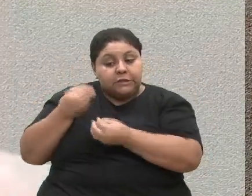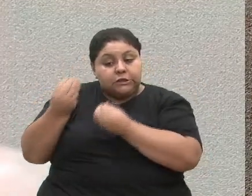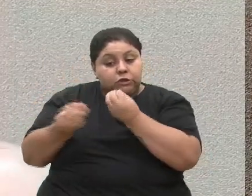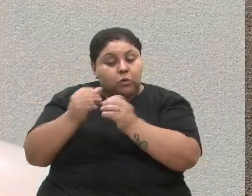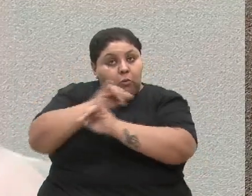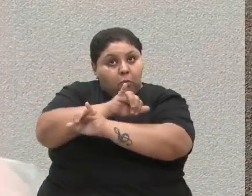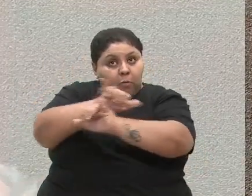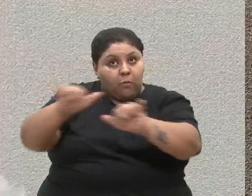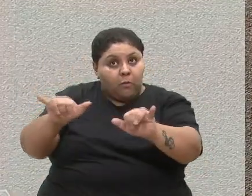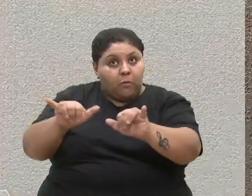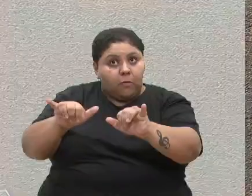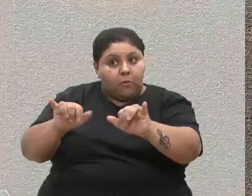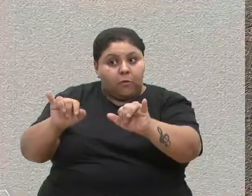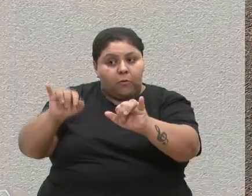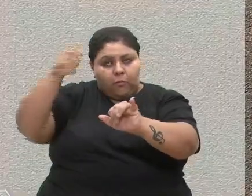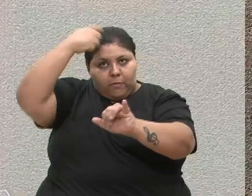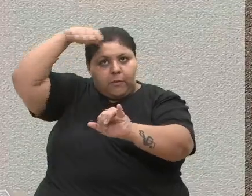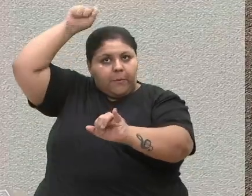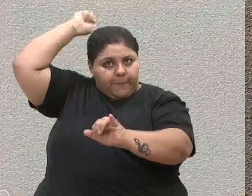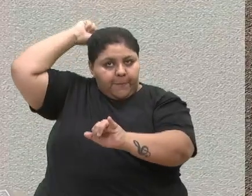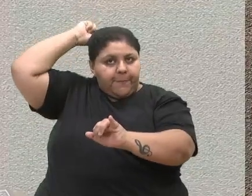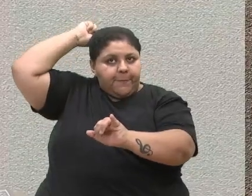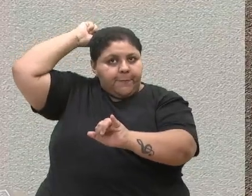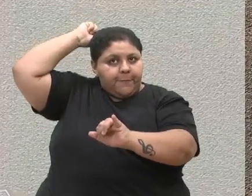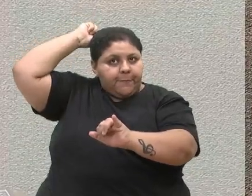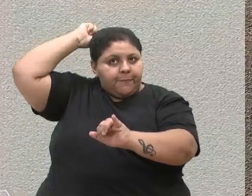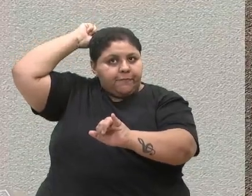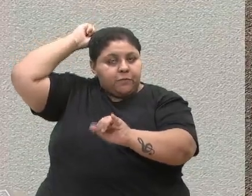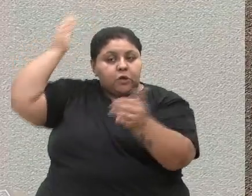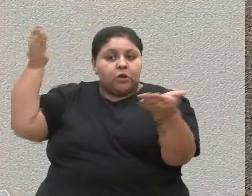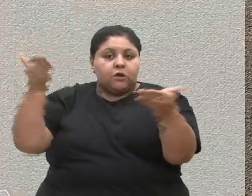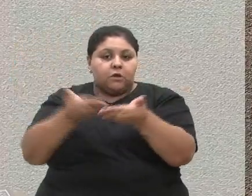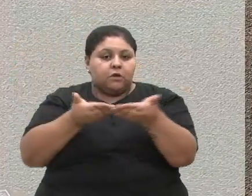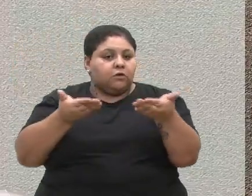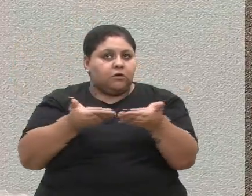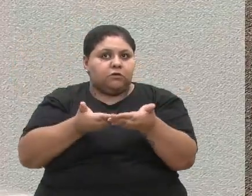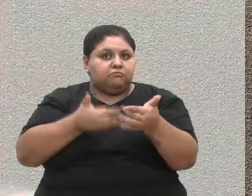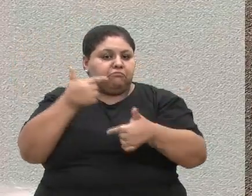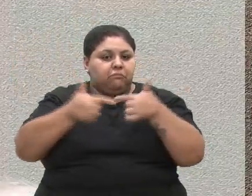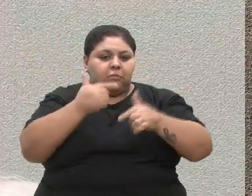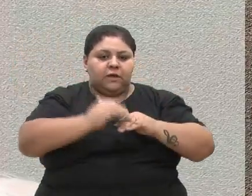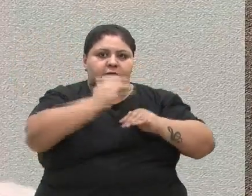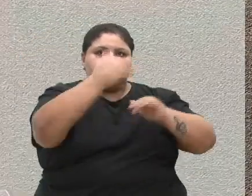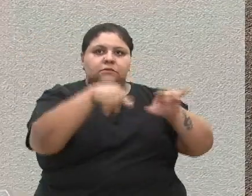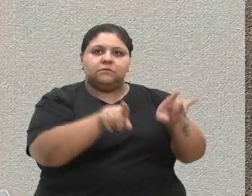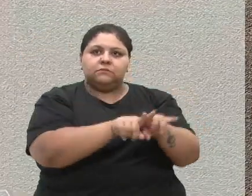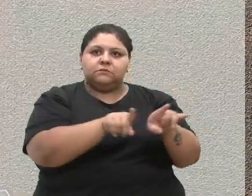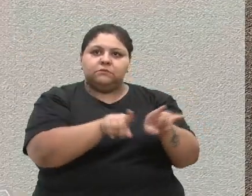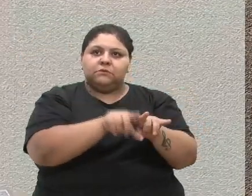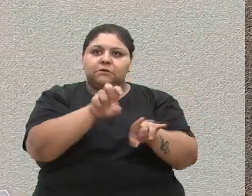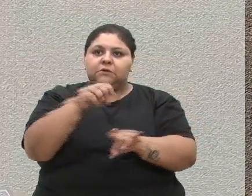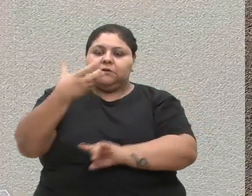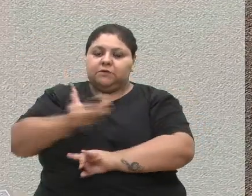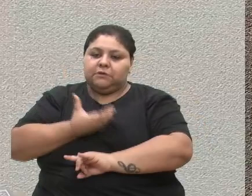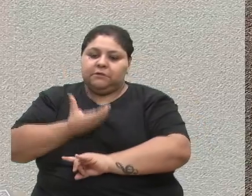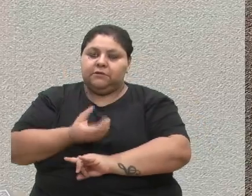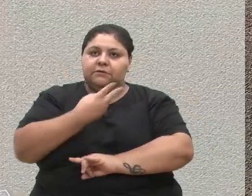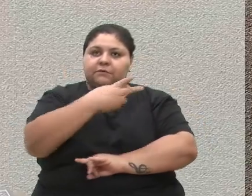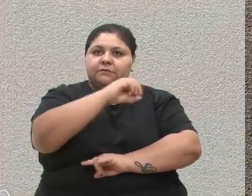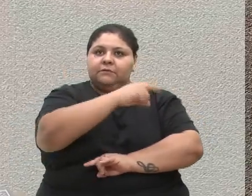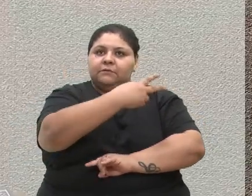informado pela Universidade de Caxias do Sul, o mesmo encontra-se inativo. Em 5 de dezembro de